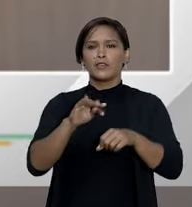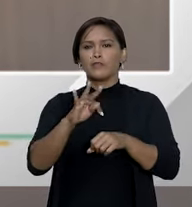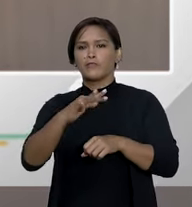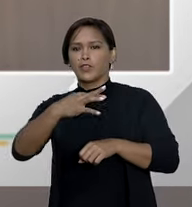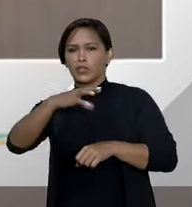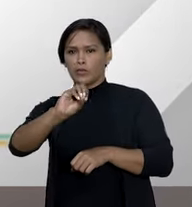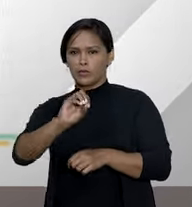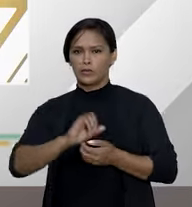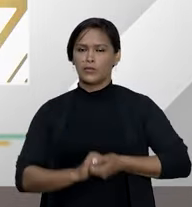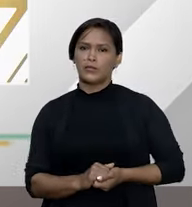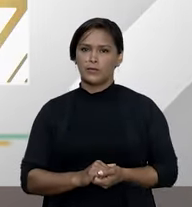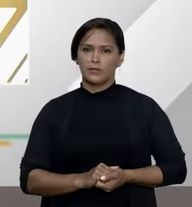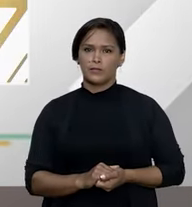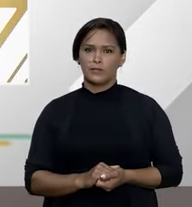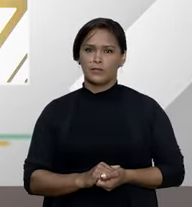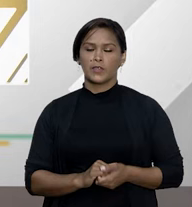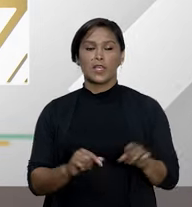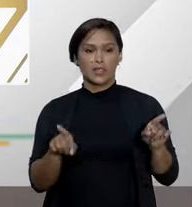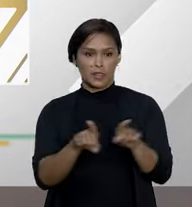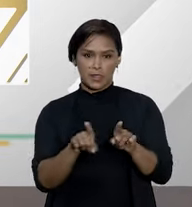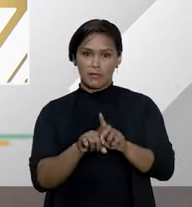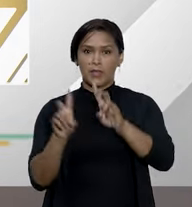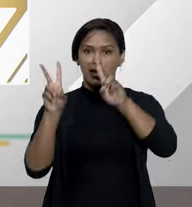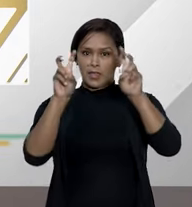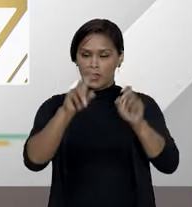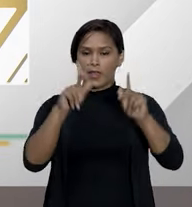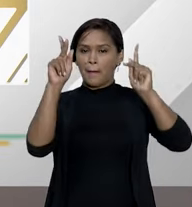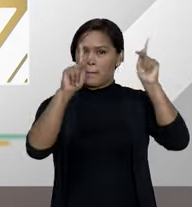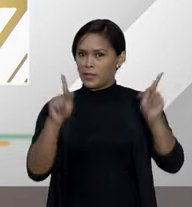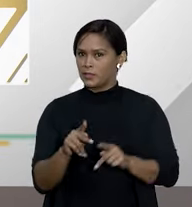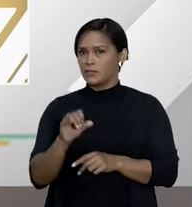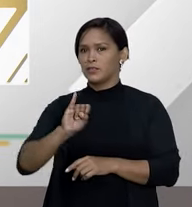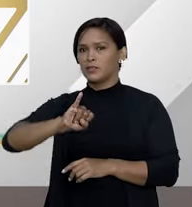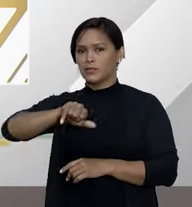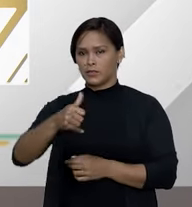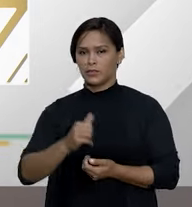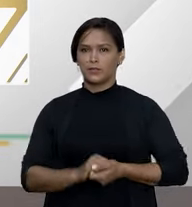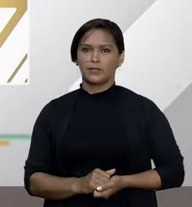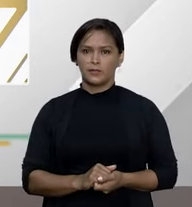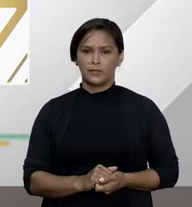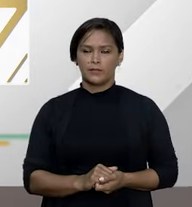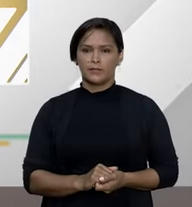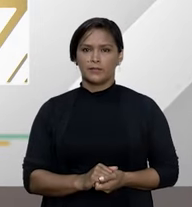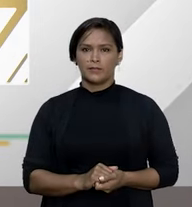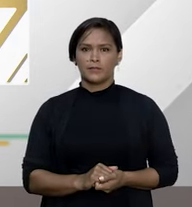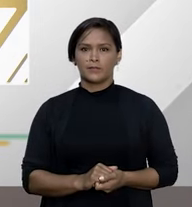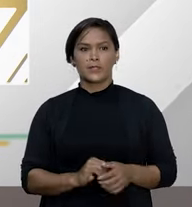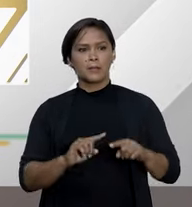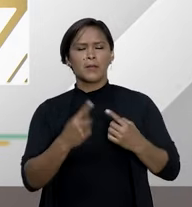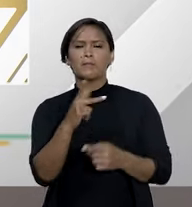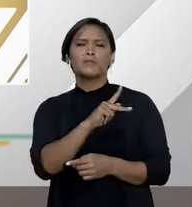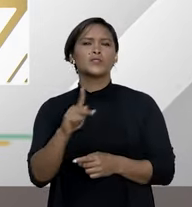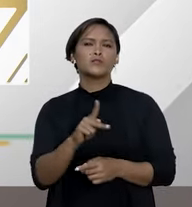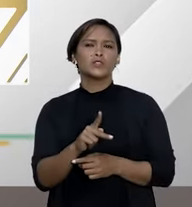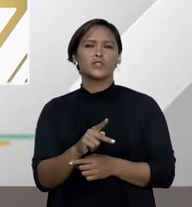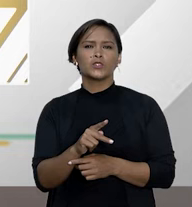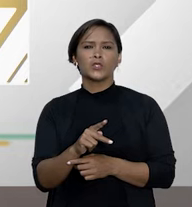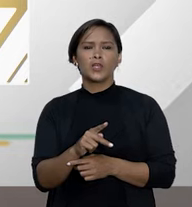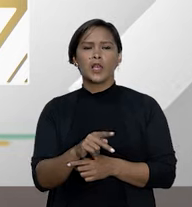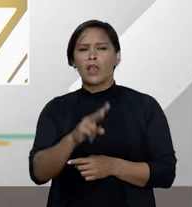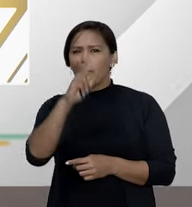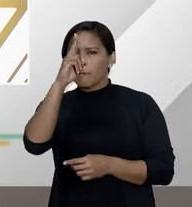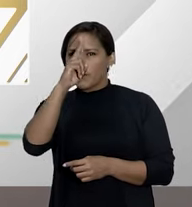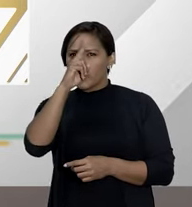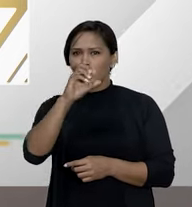isso é também matéria pacificada mas professor se eu não me engano